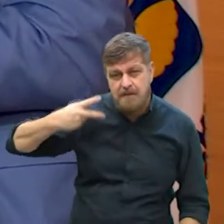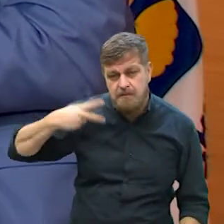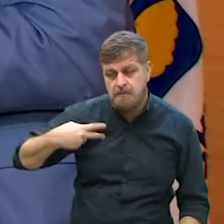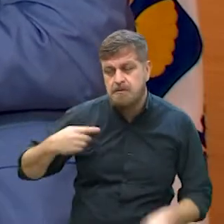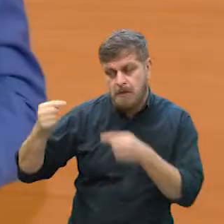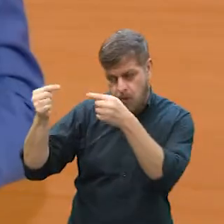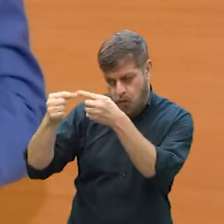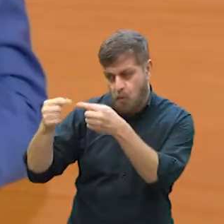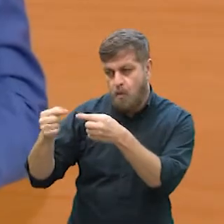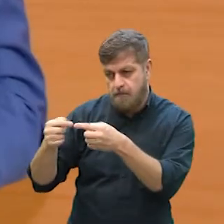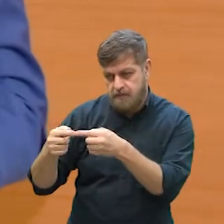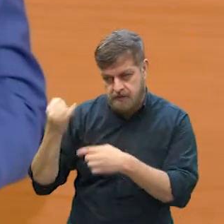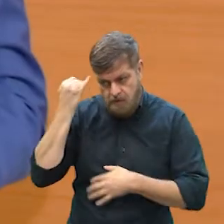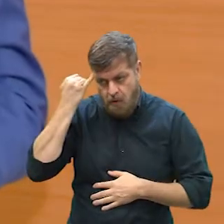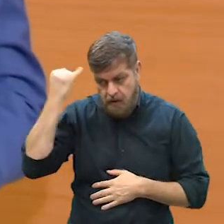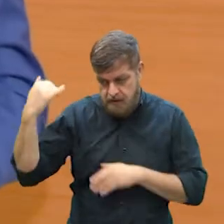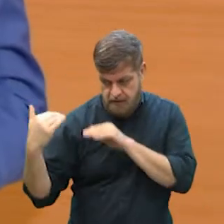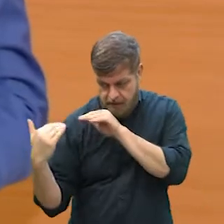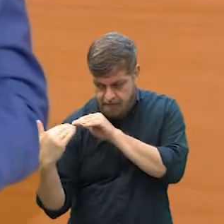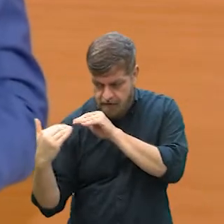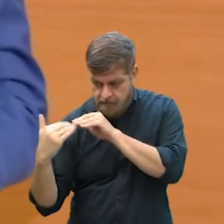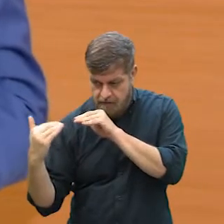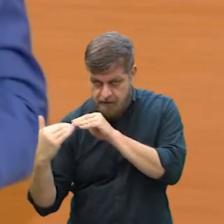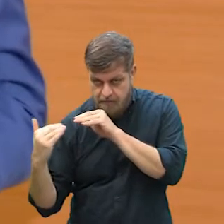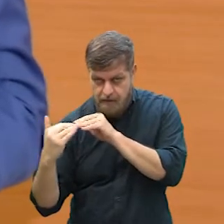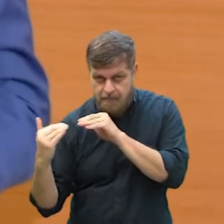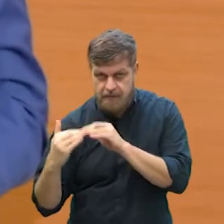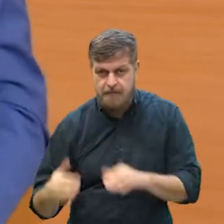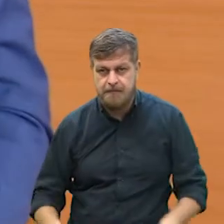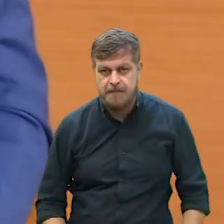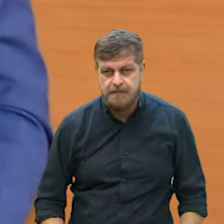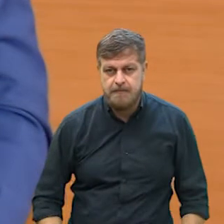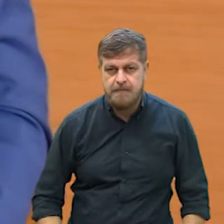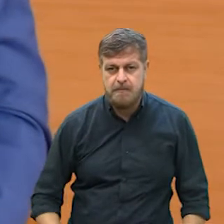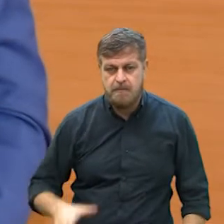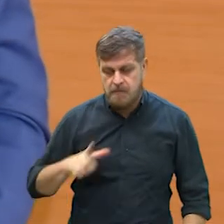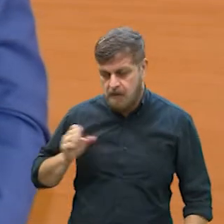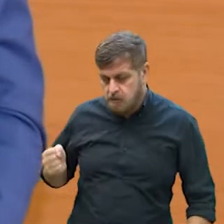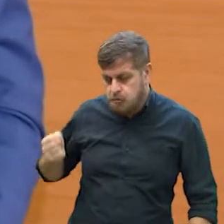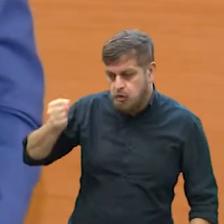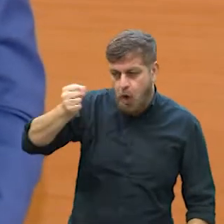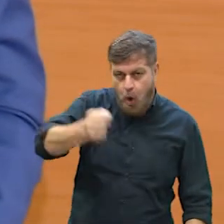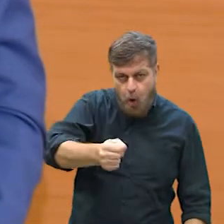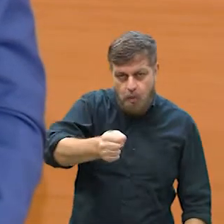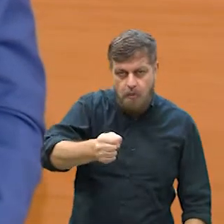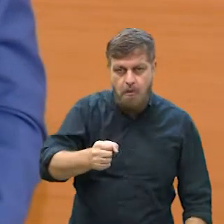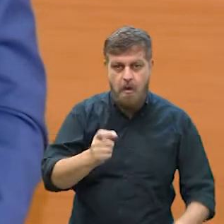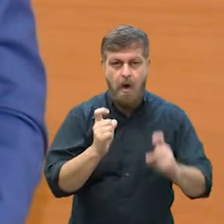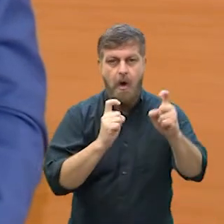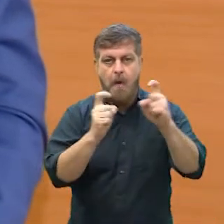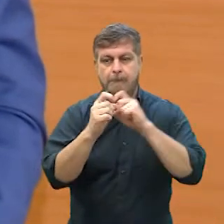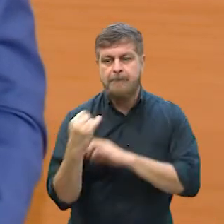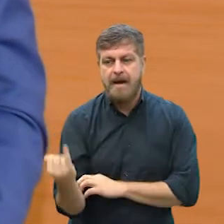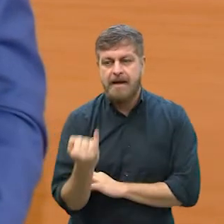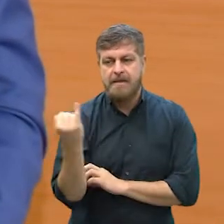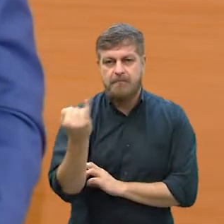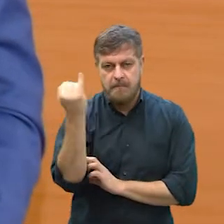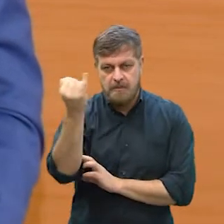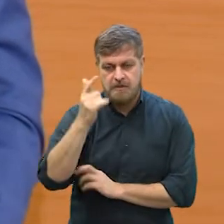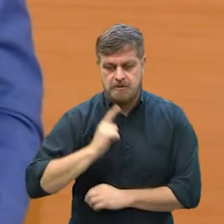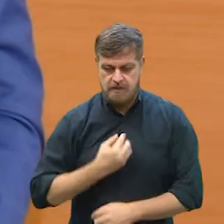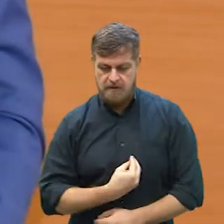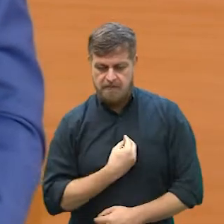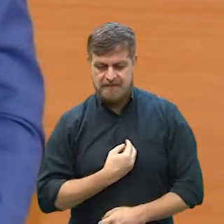compactuam dessa mesma opinião, trouxemos, fizemos uma reunião importante com